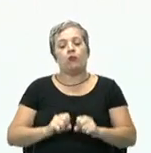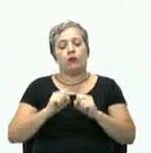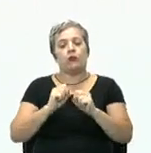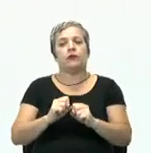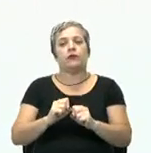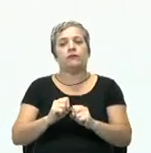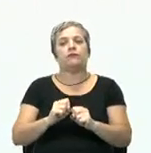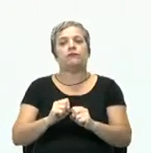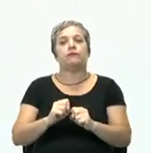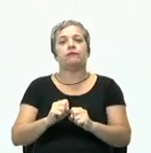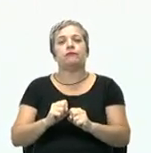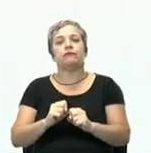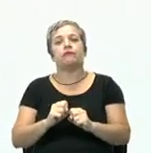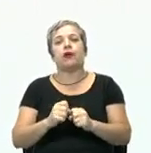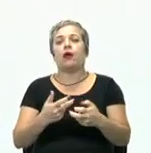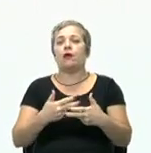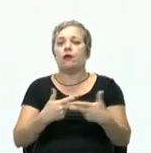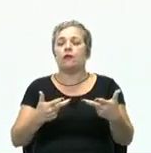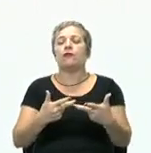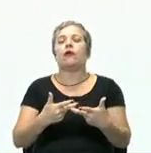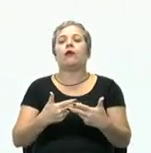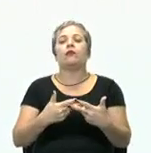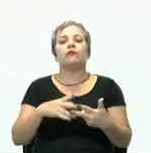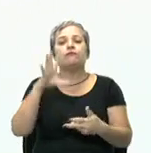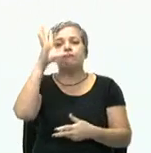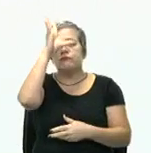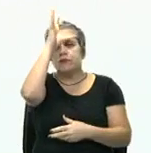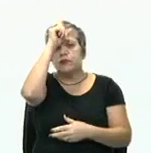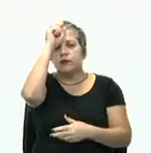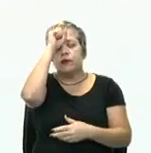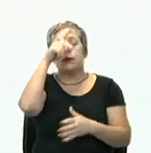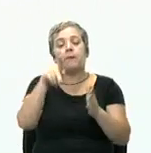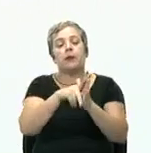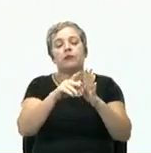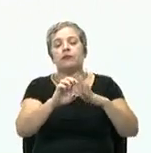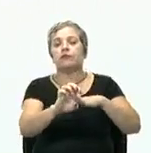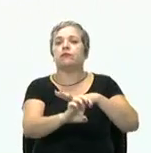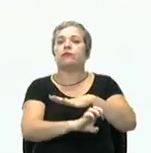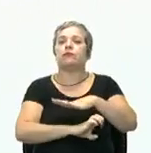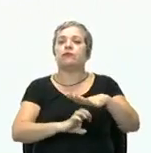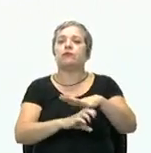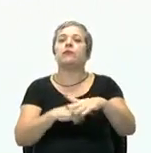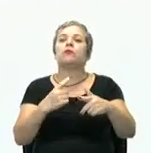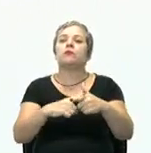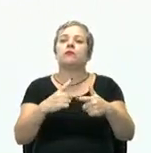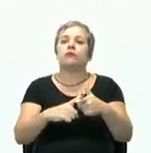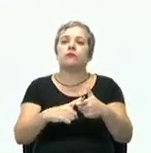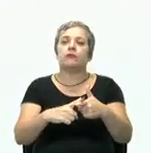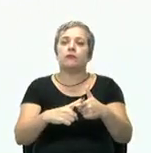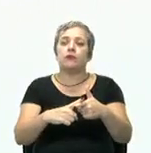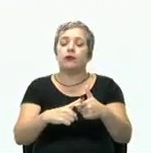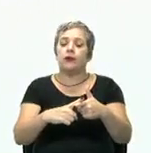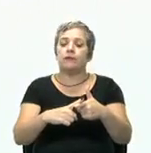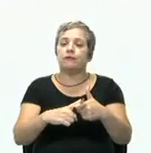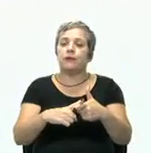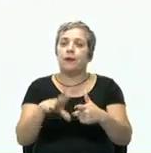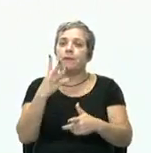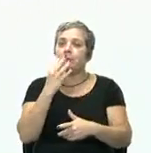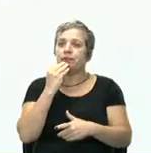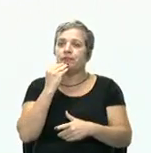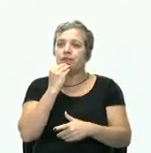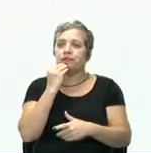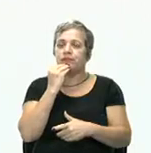organizações. É uma forma de aprendizagem organizacional. E por que isso? Porque é uma oportunidade